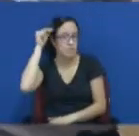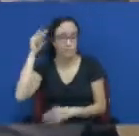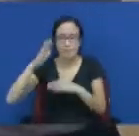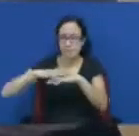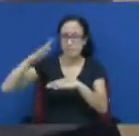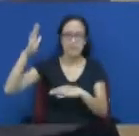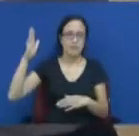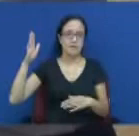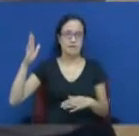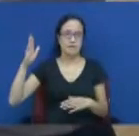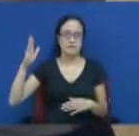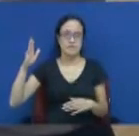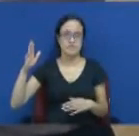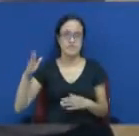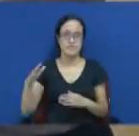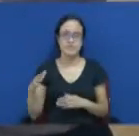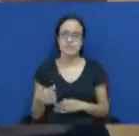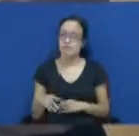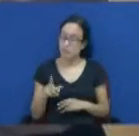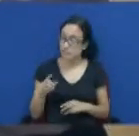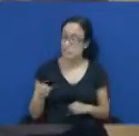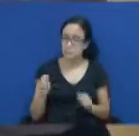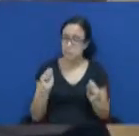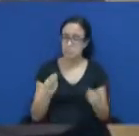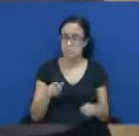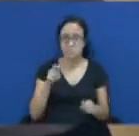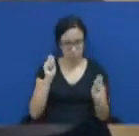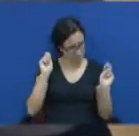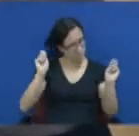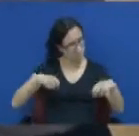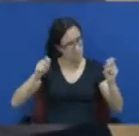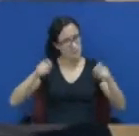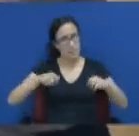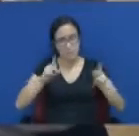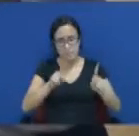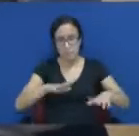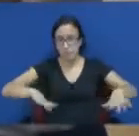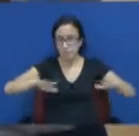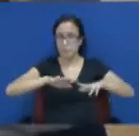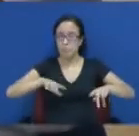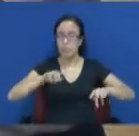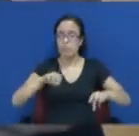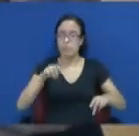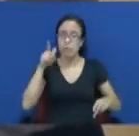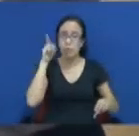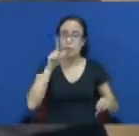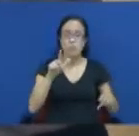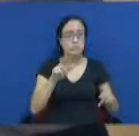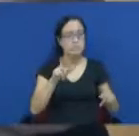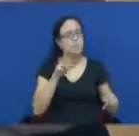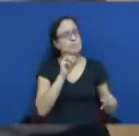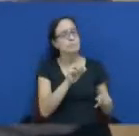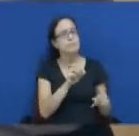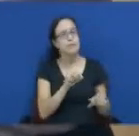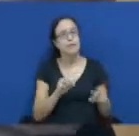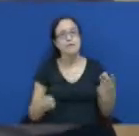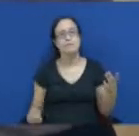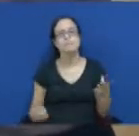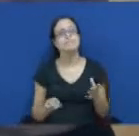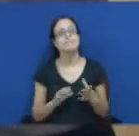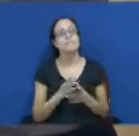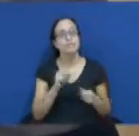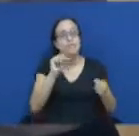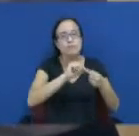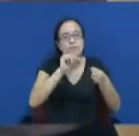podemos criar uma situação em que a população, após passar essa gestão, após passar cada um